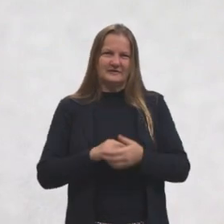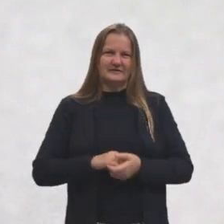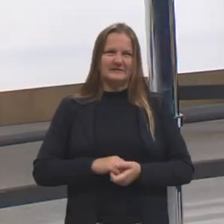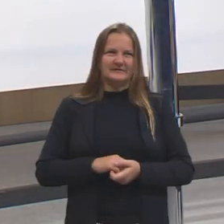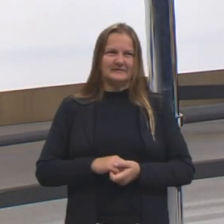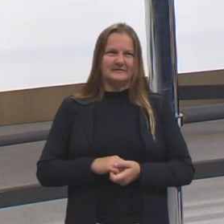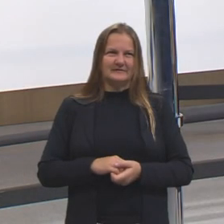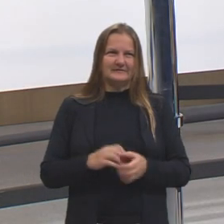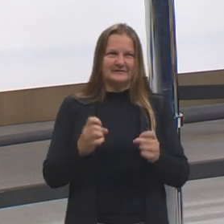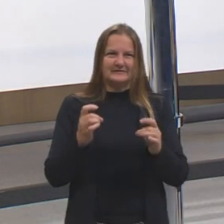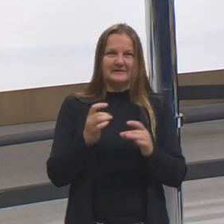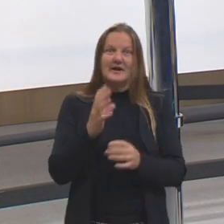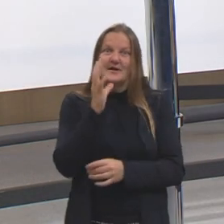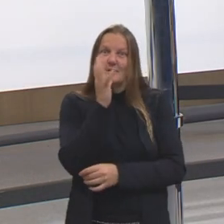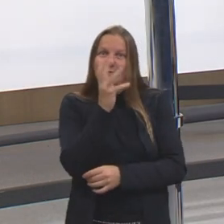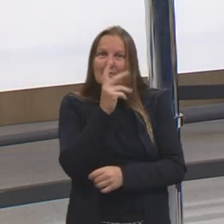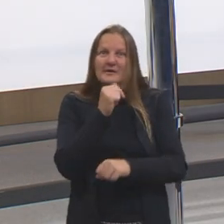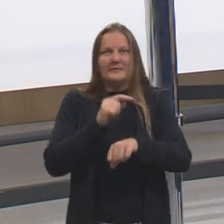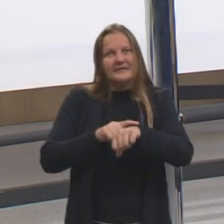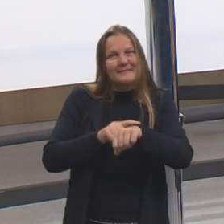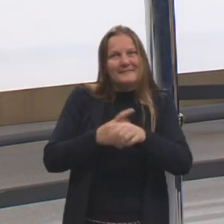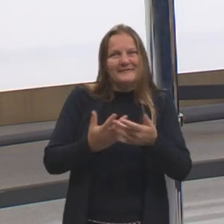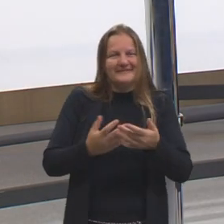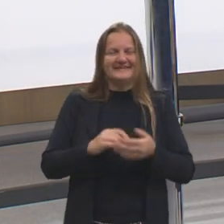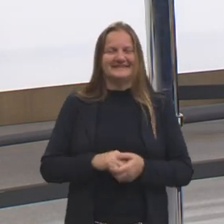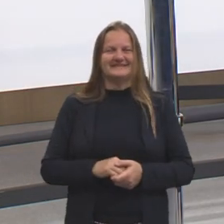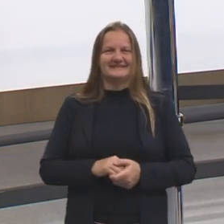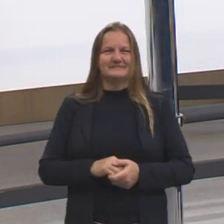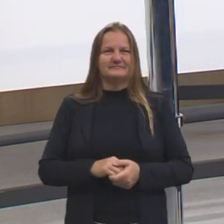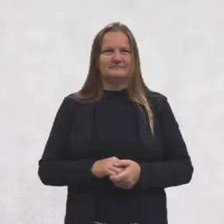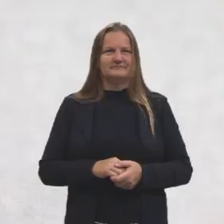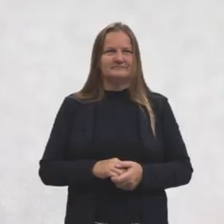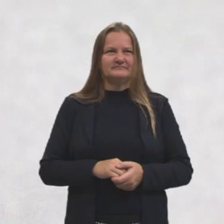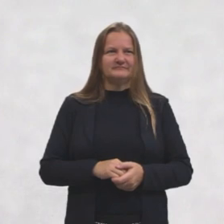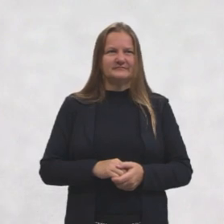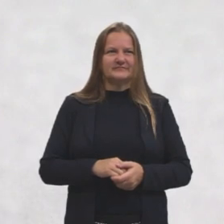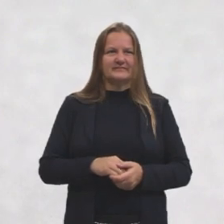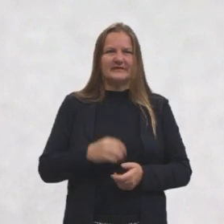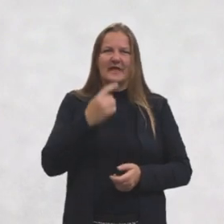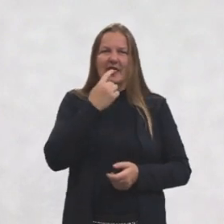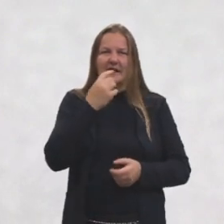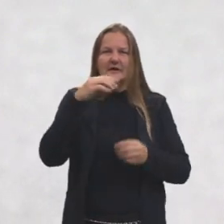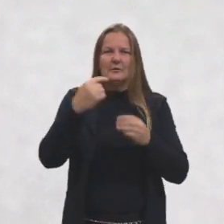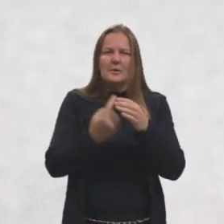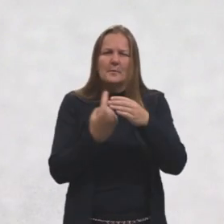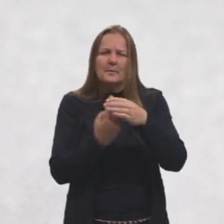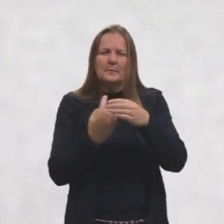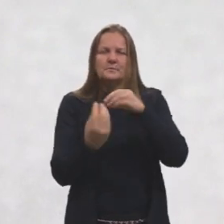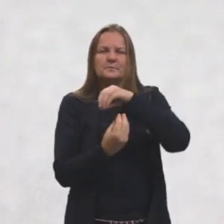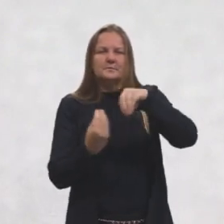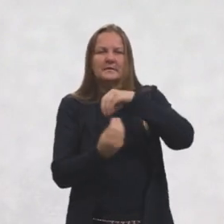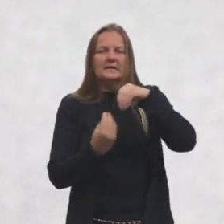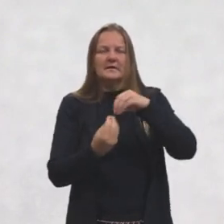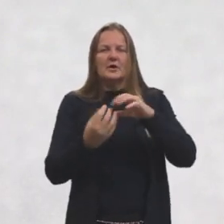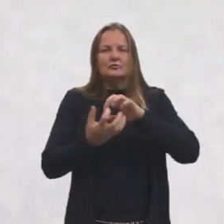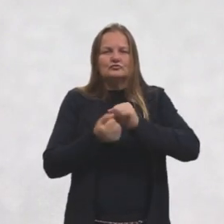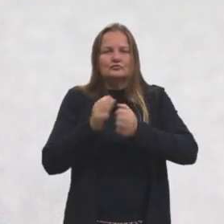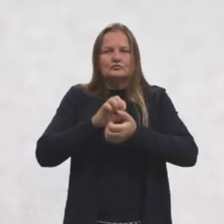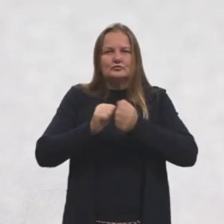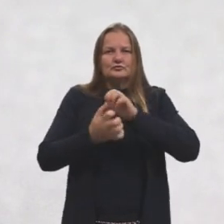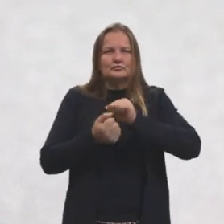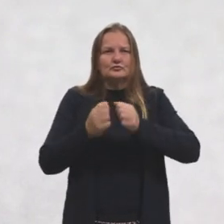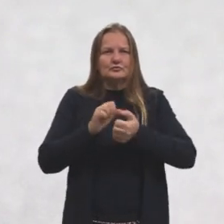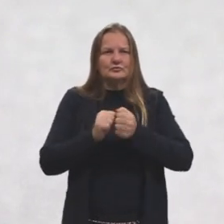Pronto. Não vou me demorar muito, porque a não tem muito tempo também. E aí, a língua vai lá e vai misturando, vai produzindo, então, o bolo alimentar.